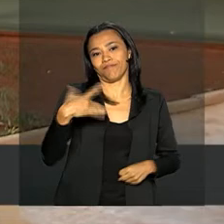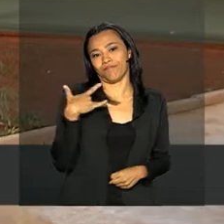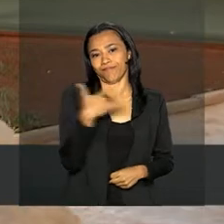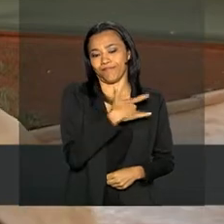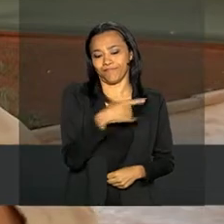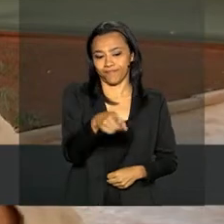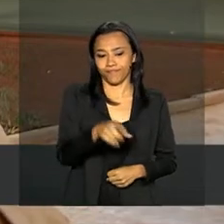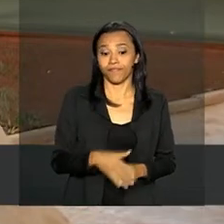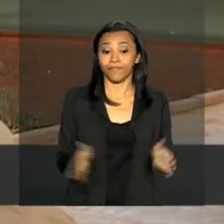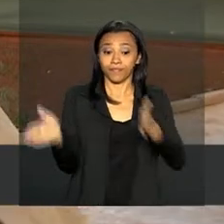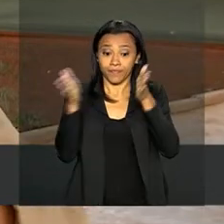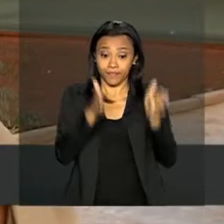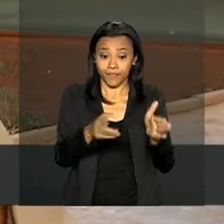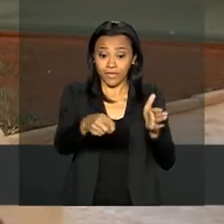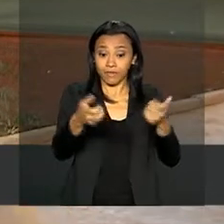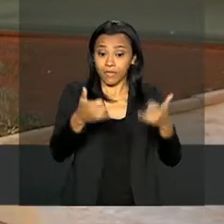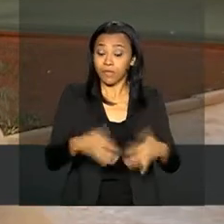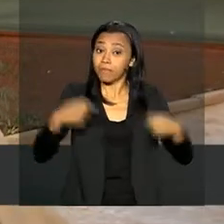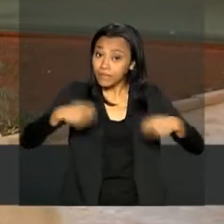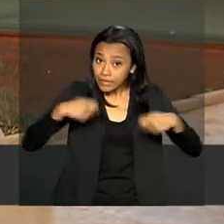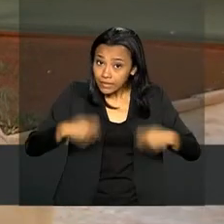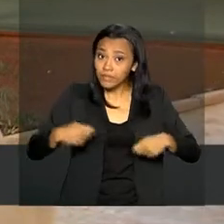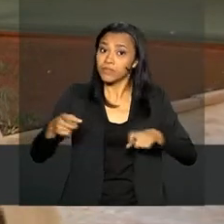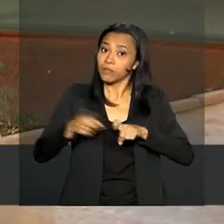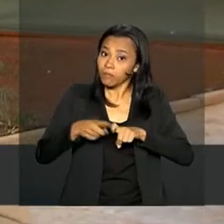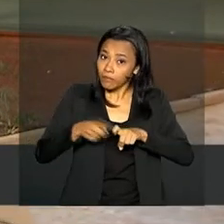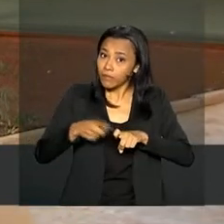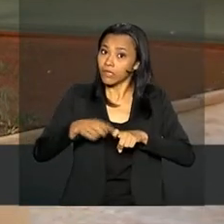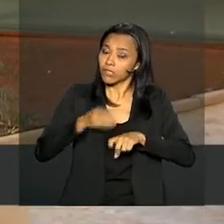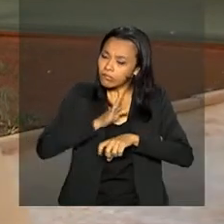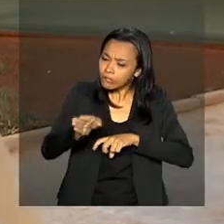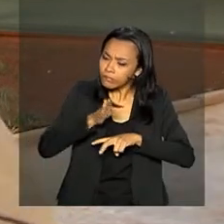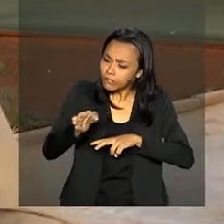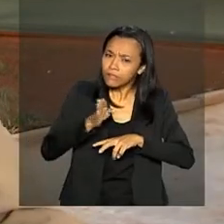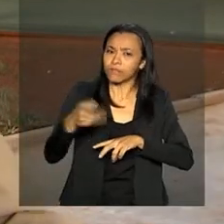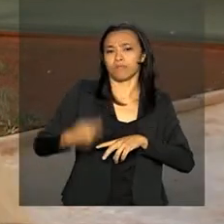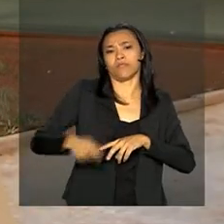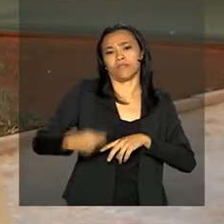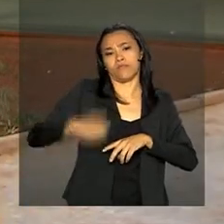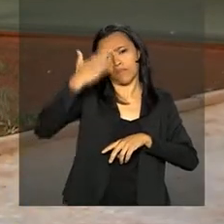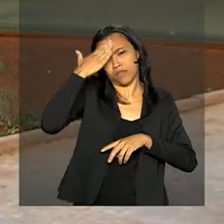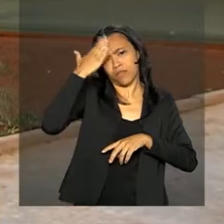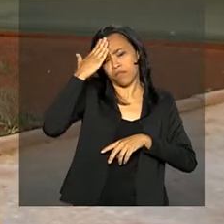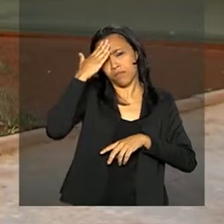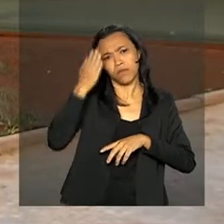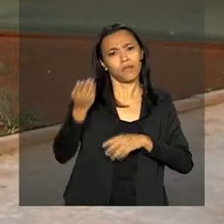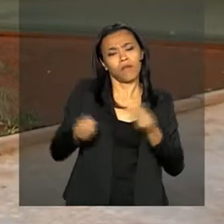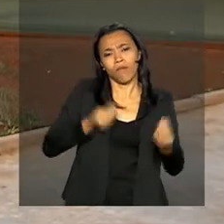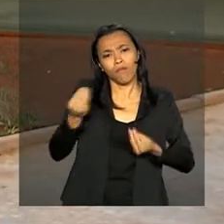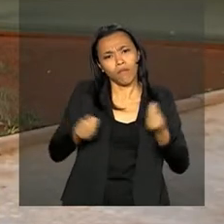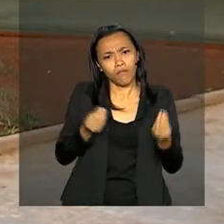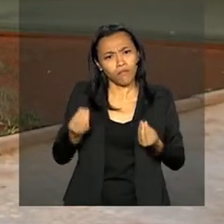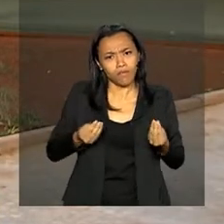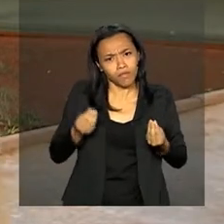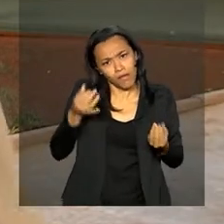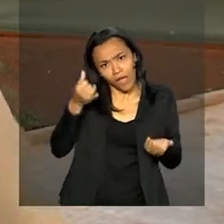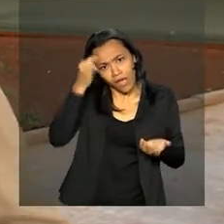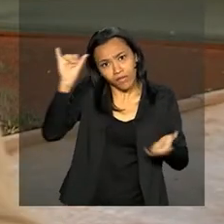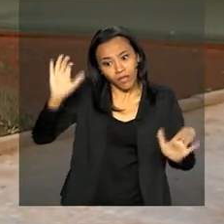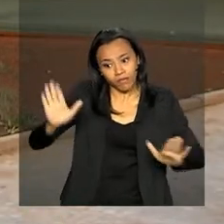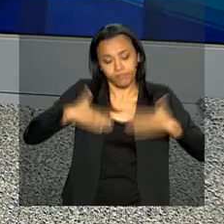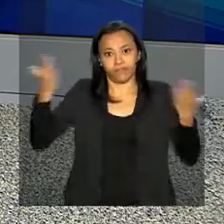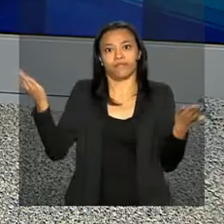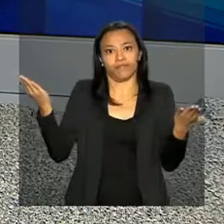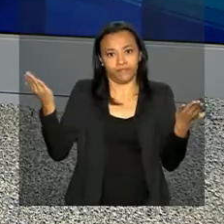fazer os exames periodicamente para ter um quadro, para evitar surpresas.